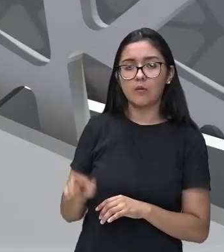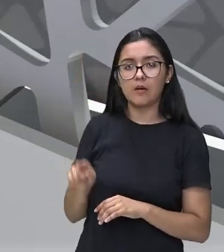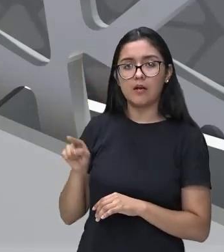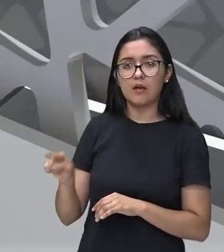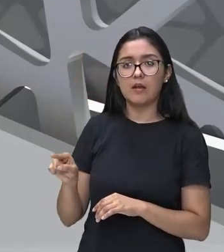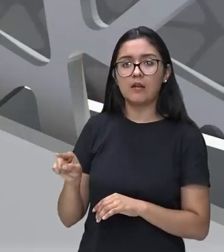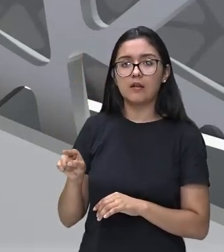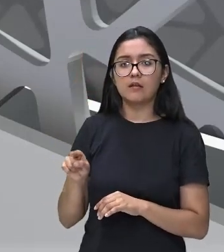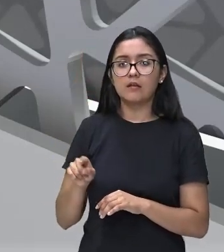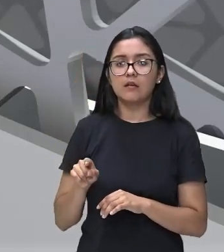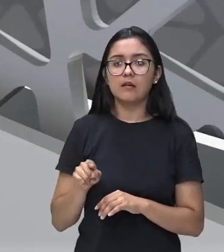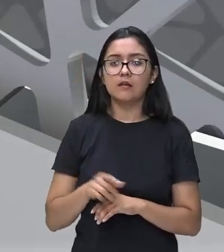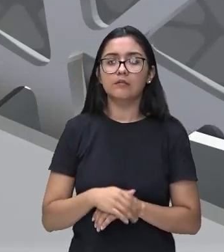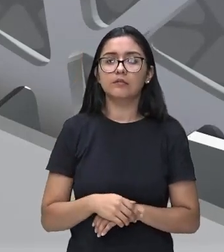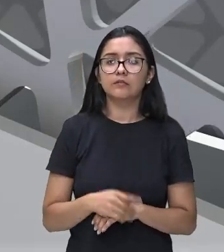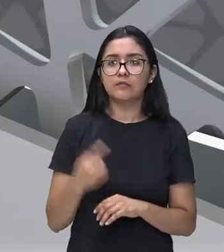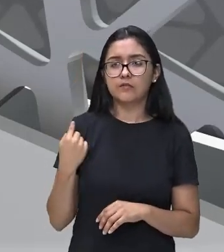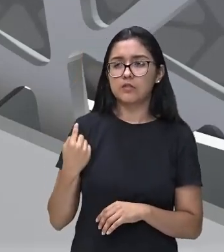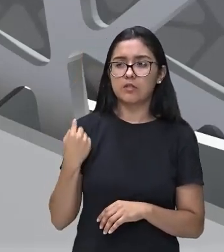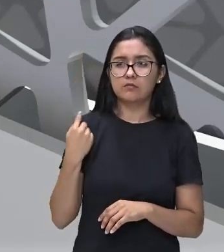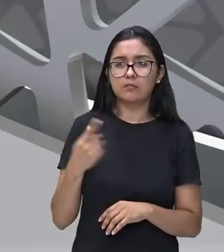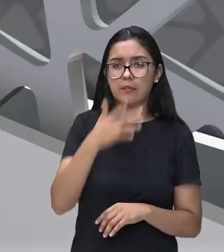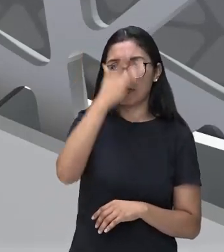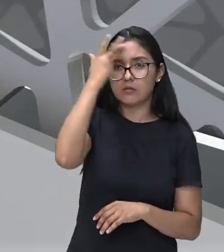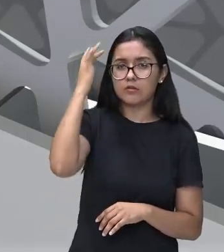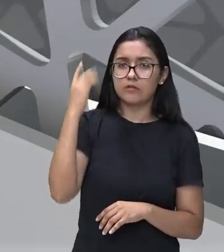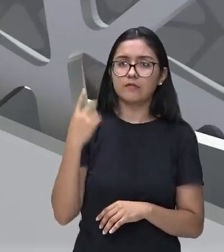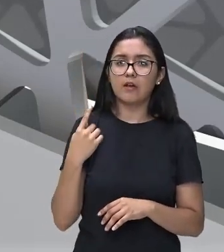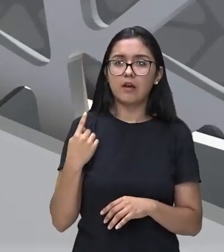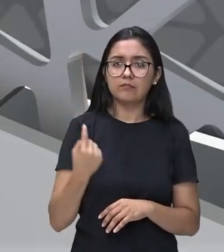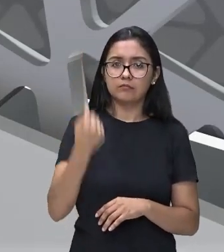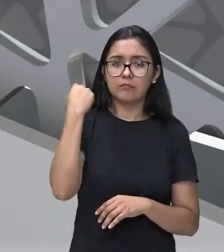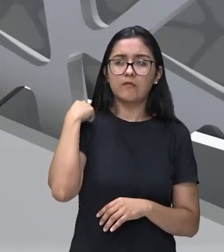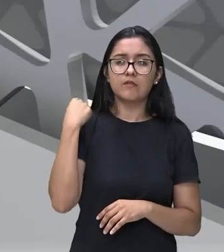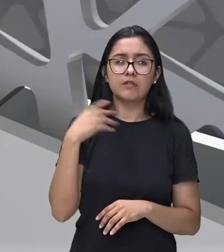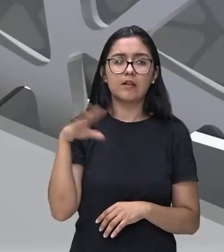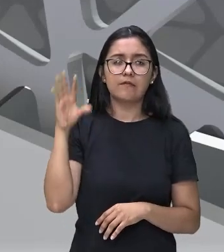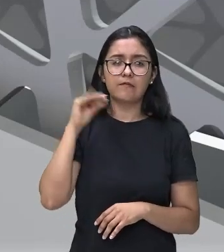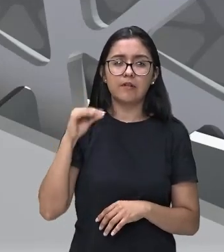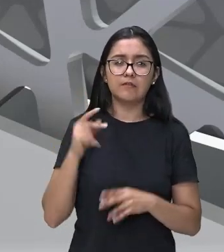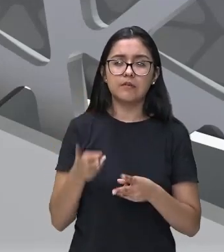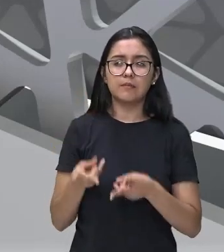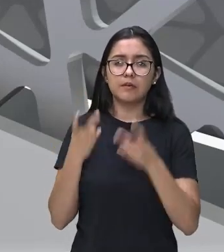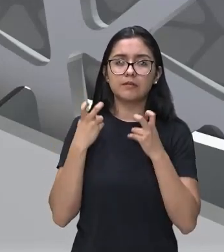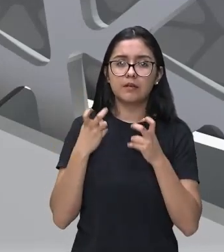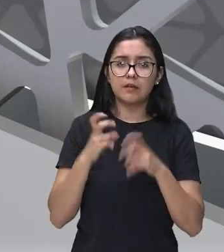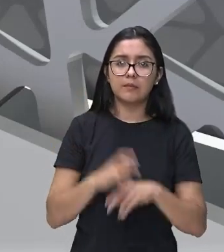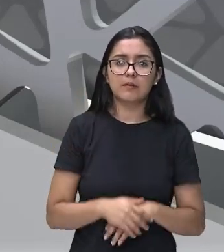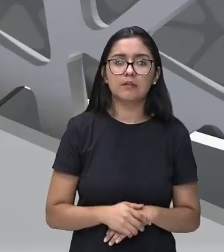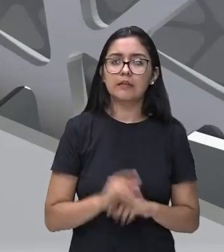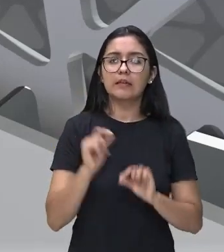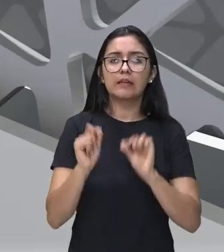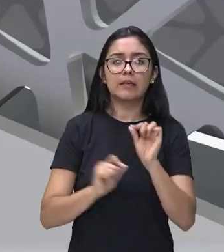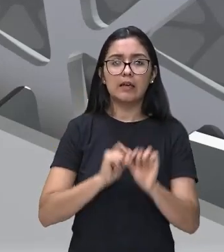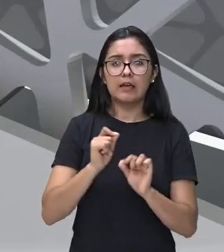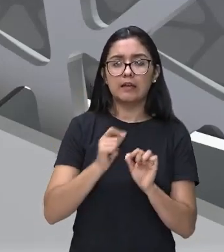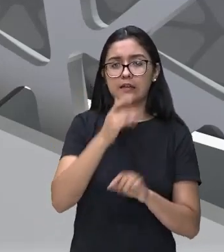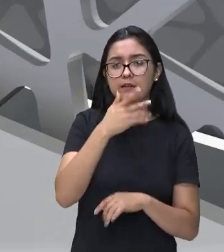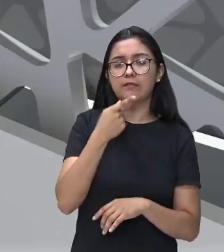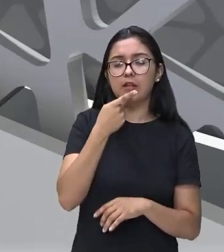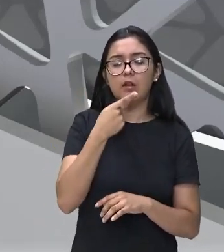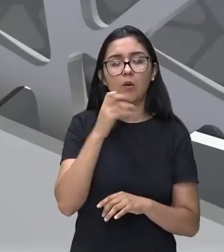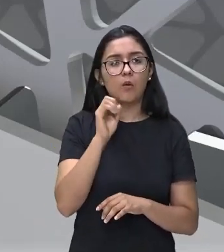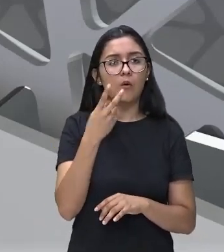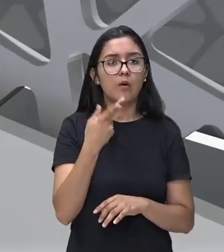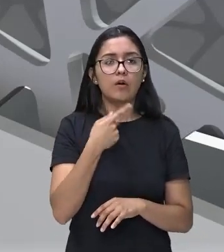Mesmo que ele esteja atrás de você, só quando ele fala você percebe quem está falando. Ou a voz do seu professor,